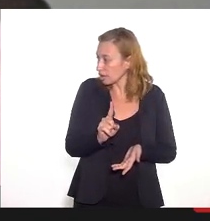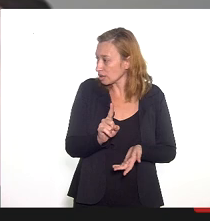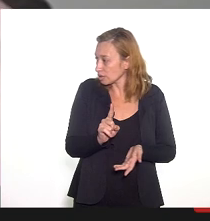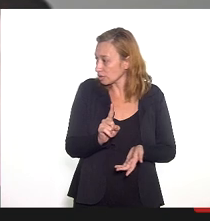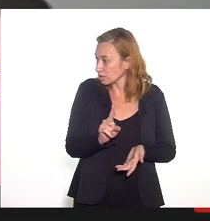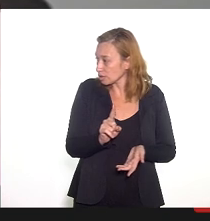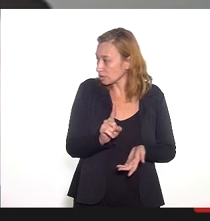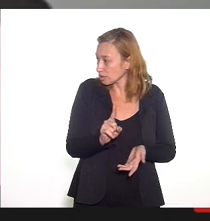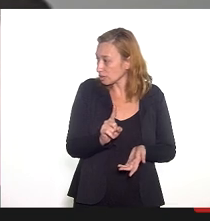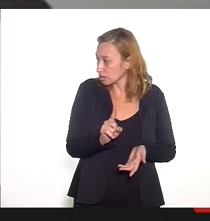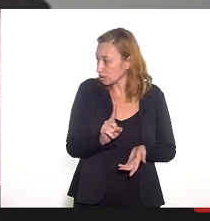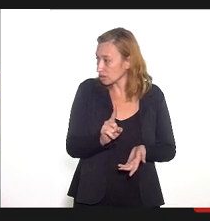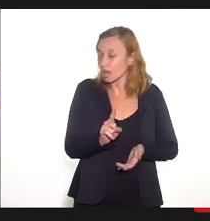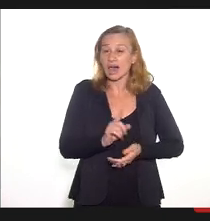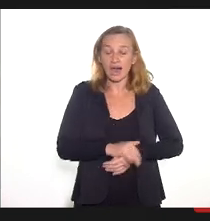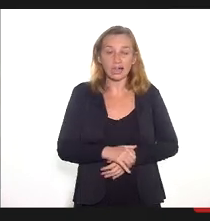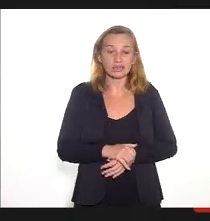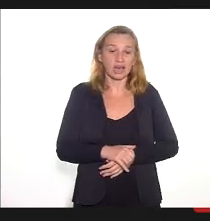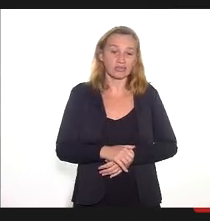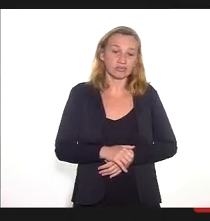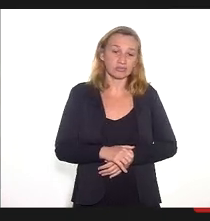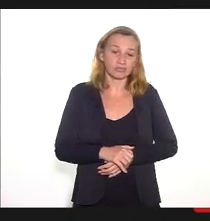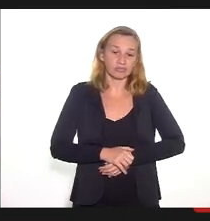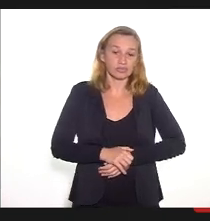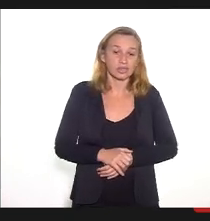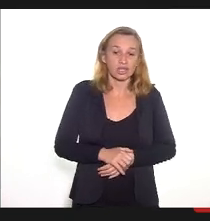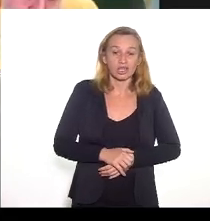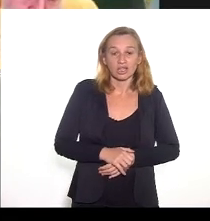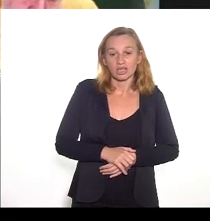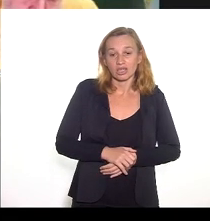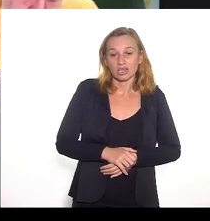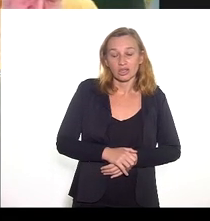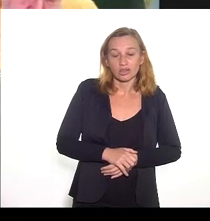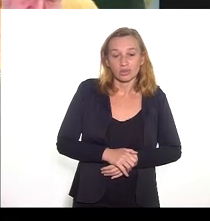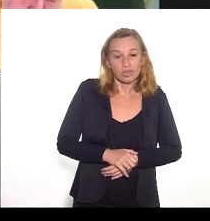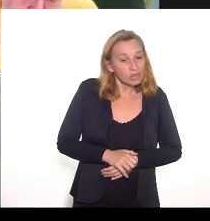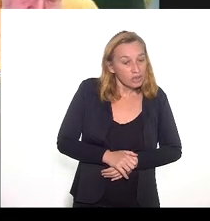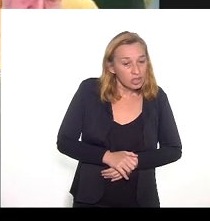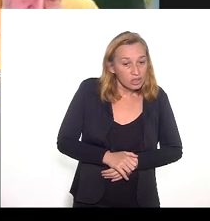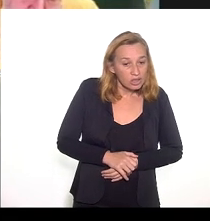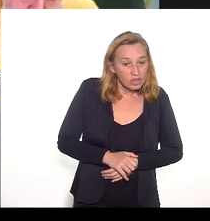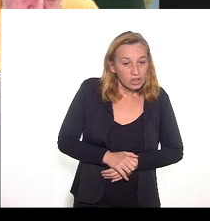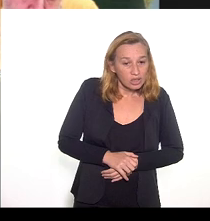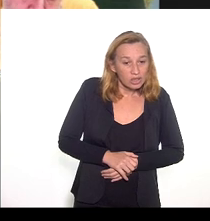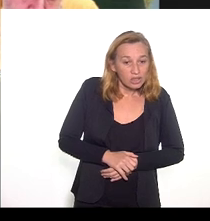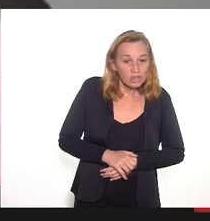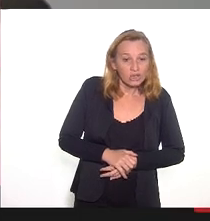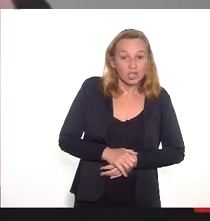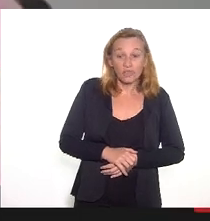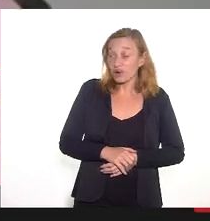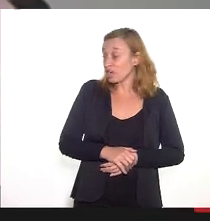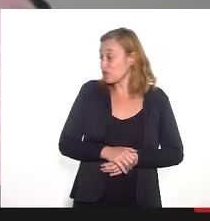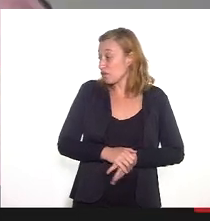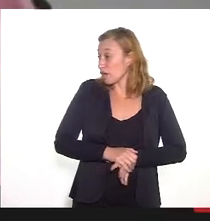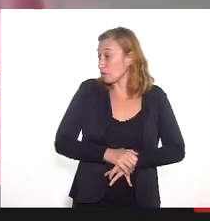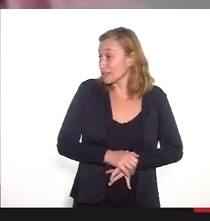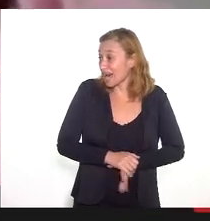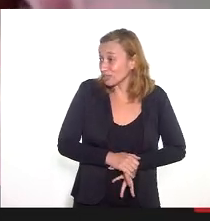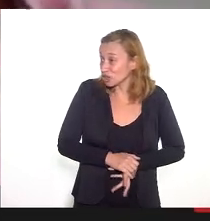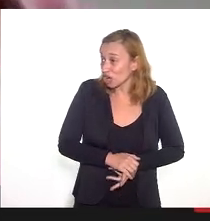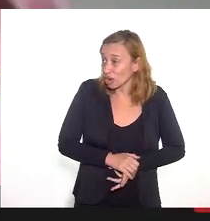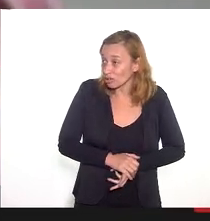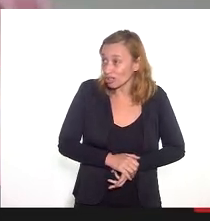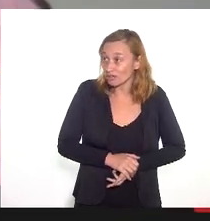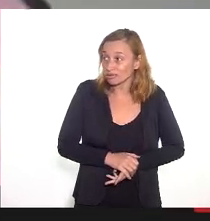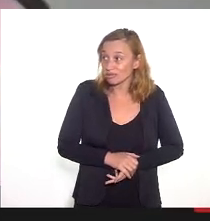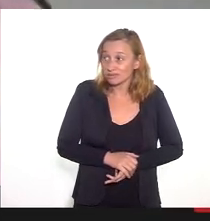que autorizou, eu gostaria de saber. Então, é importante ressaltar essa questão das OS, porque o maior número de funcionários que nós temos são de contratados de OS,